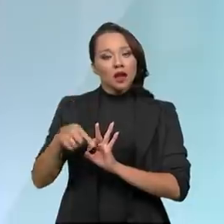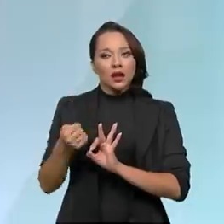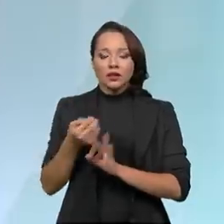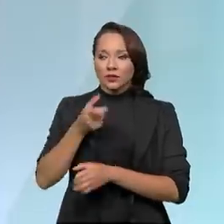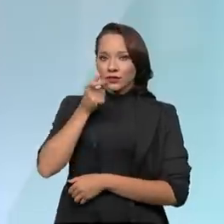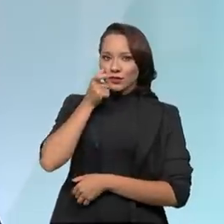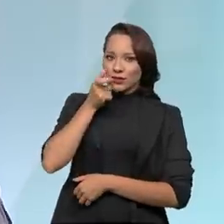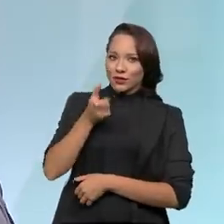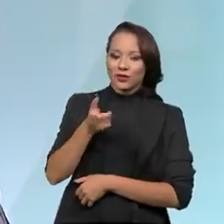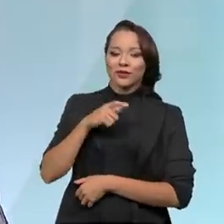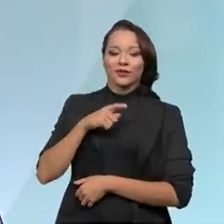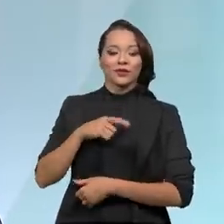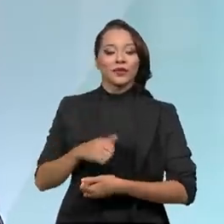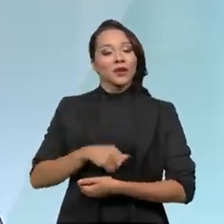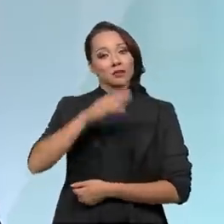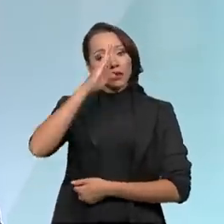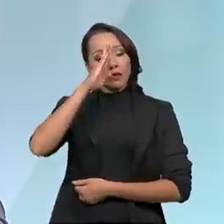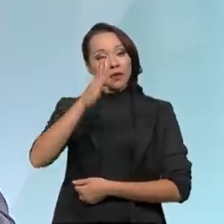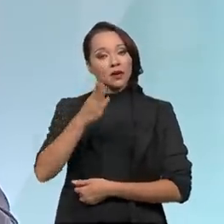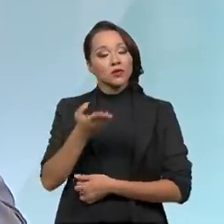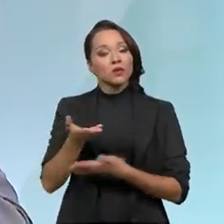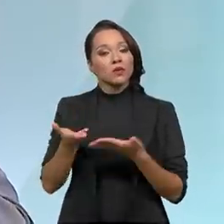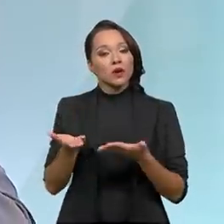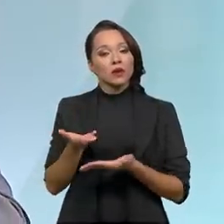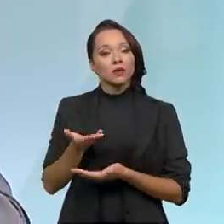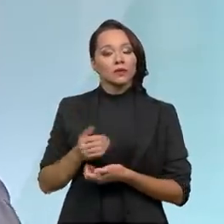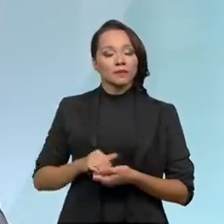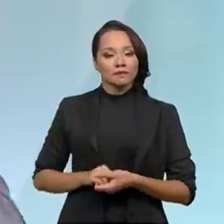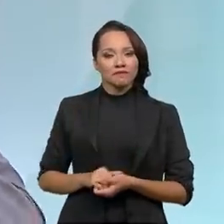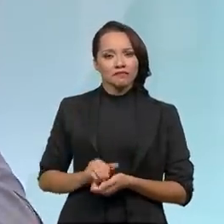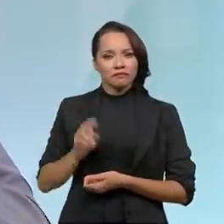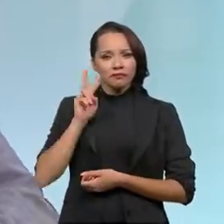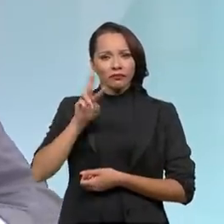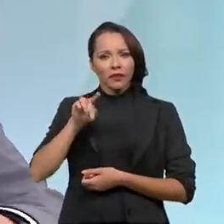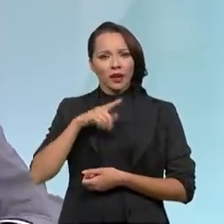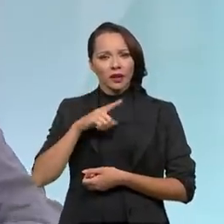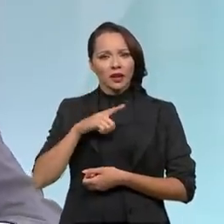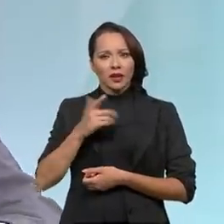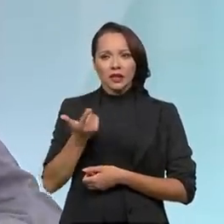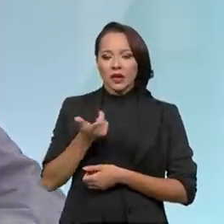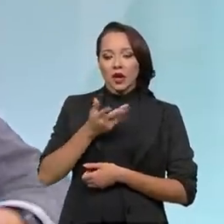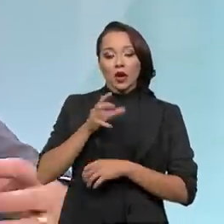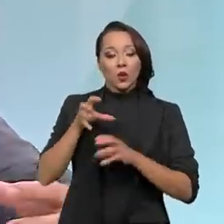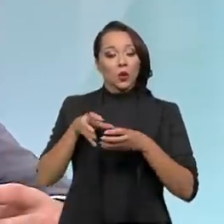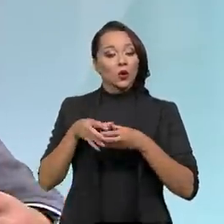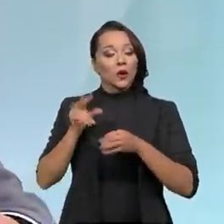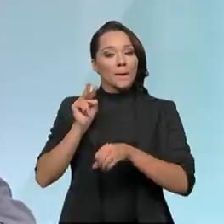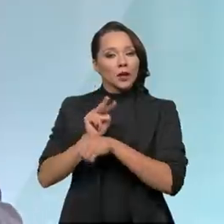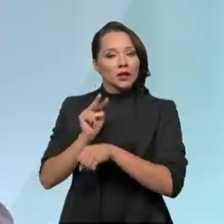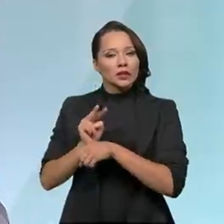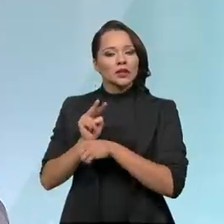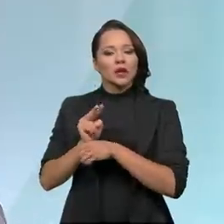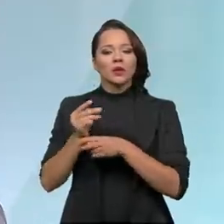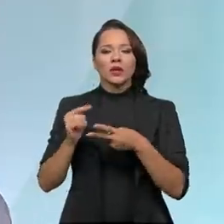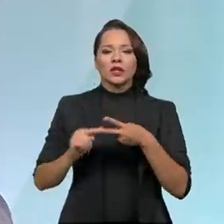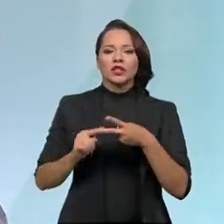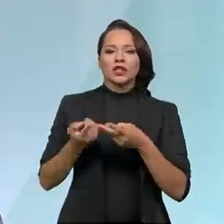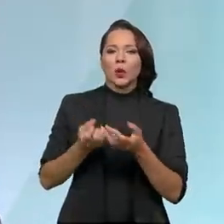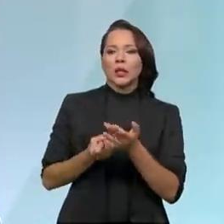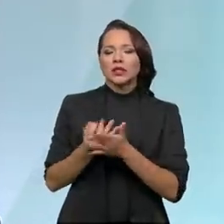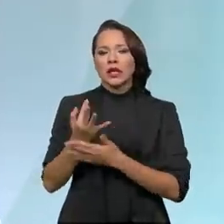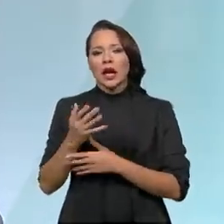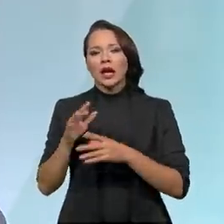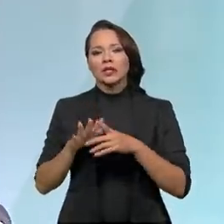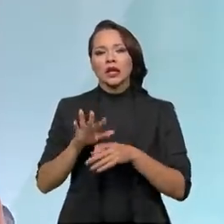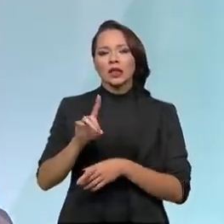atraentes. Ainda mais quando a gente considera que nós somos relativamente conservadores, em termos de CAPEX, em termos de demanda,